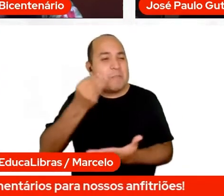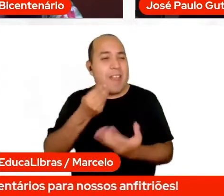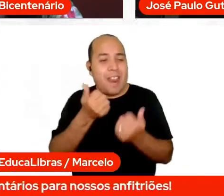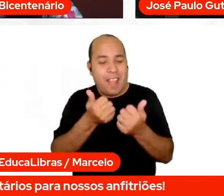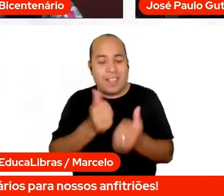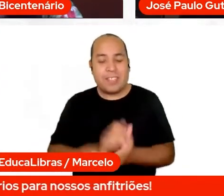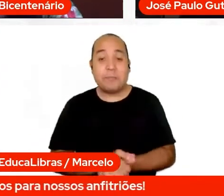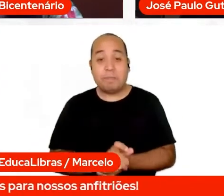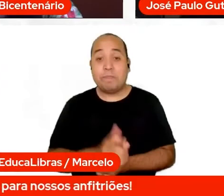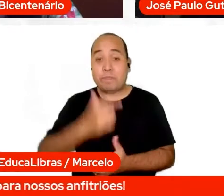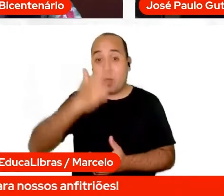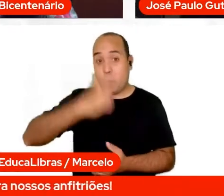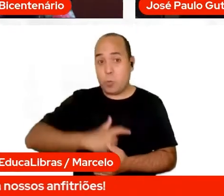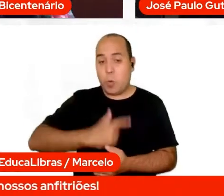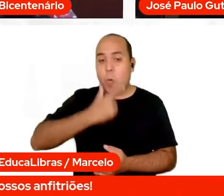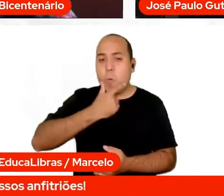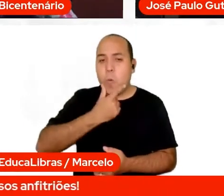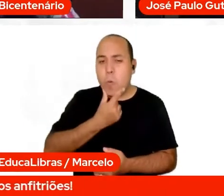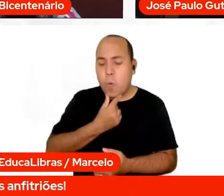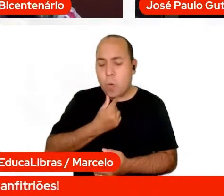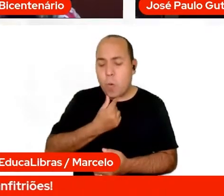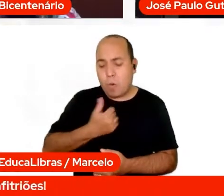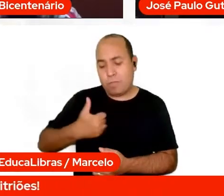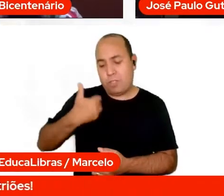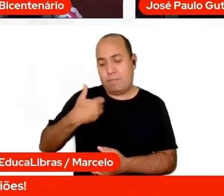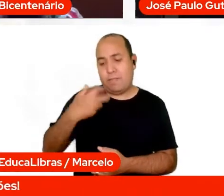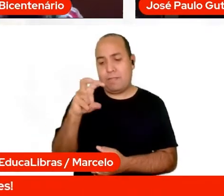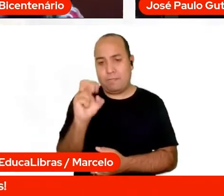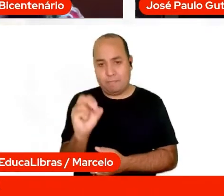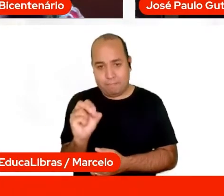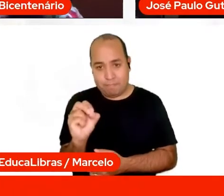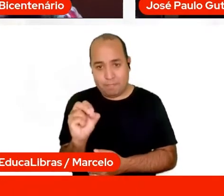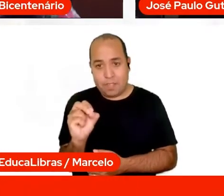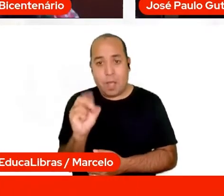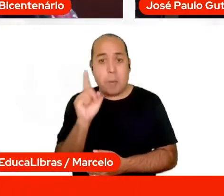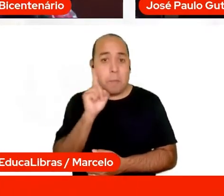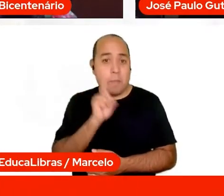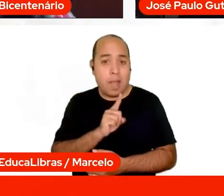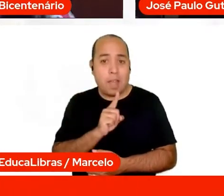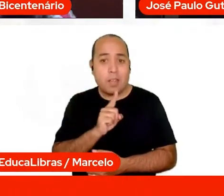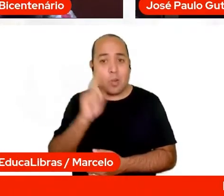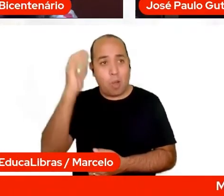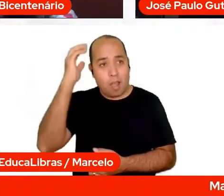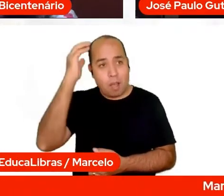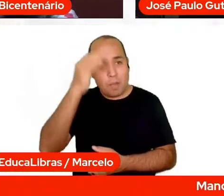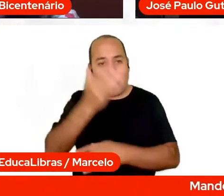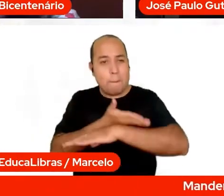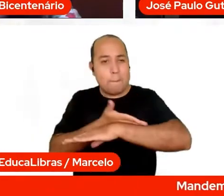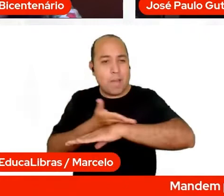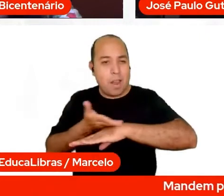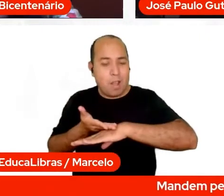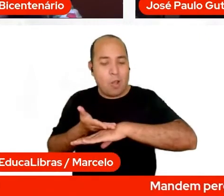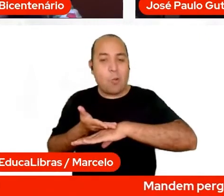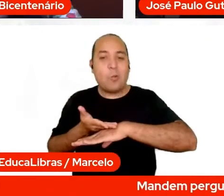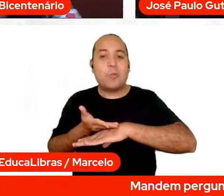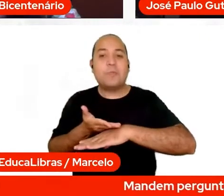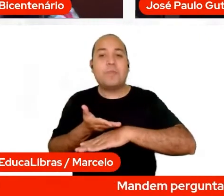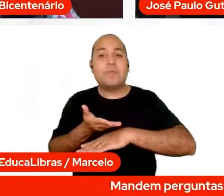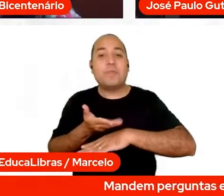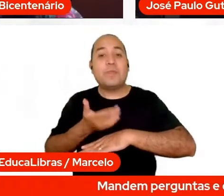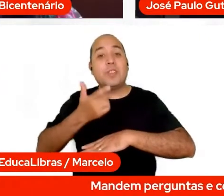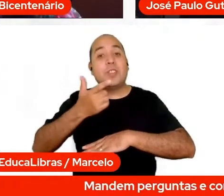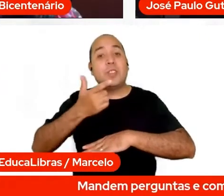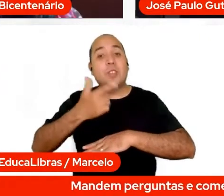Eu sou um homem de 50 anos, pardo, com cabelos brancos, e estou